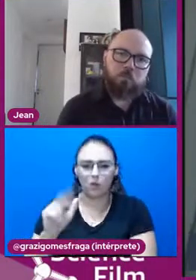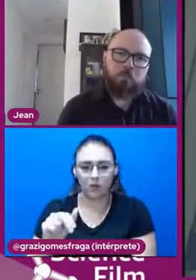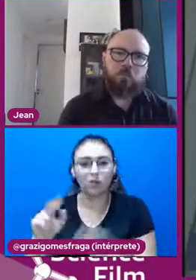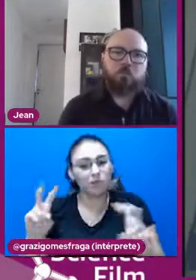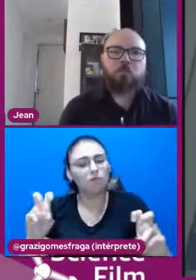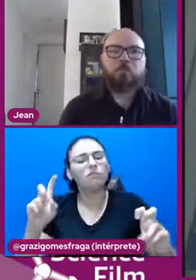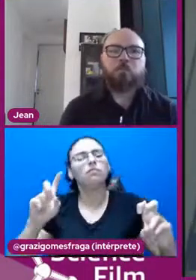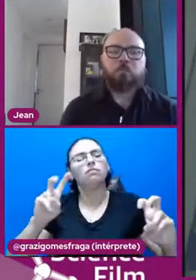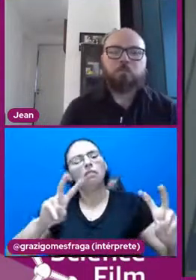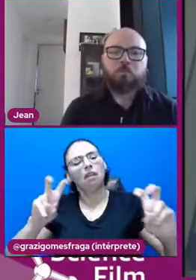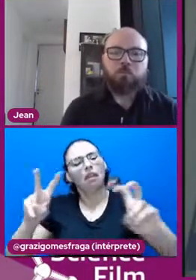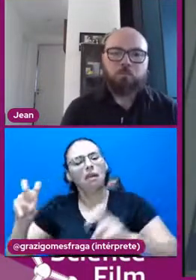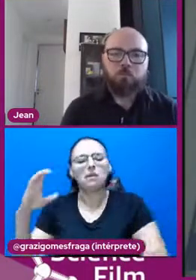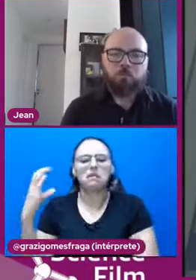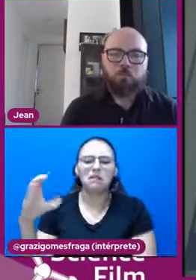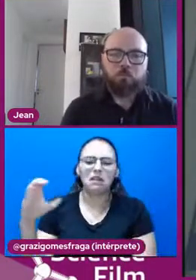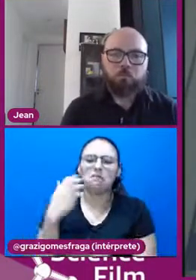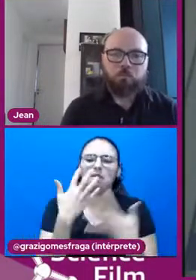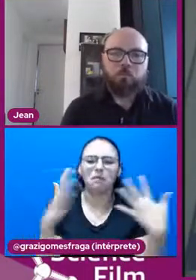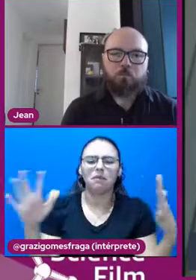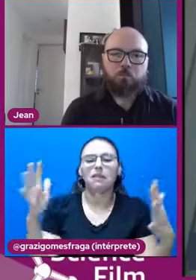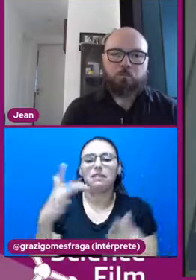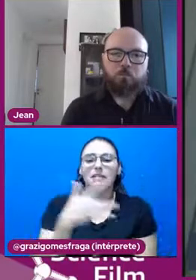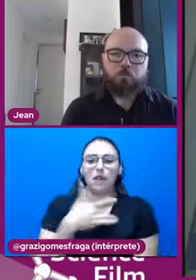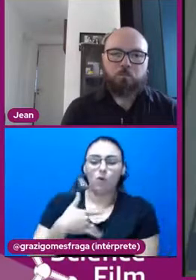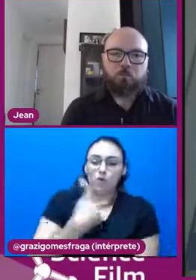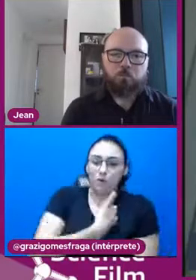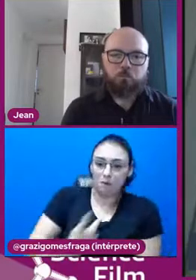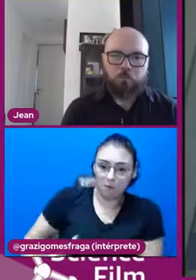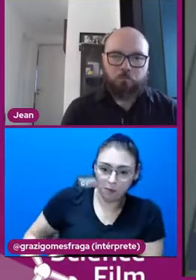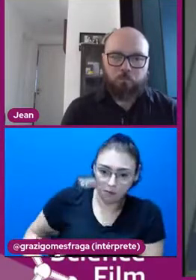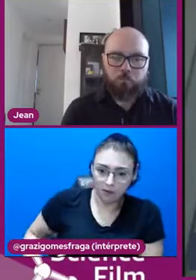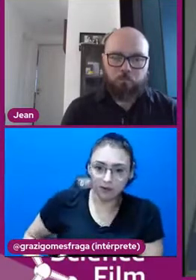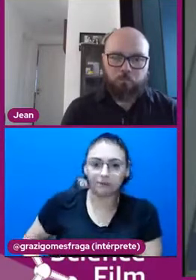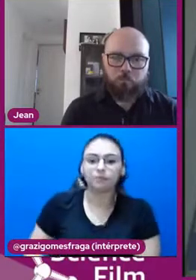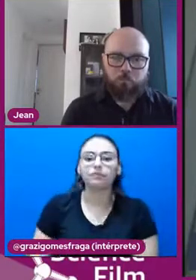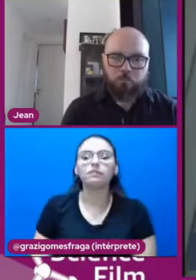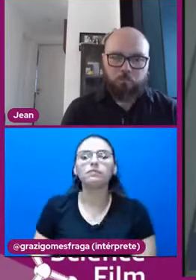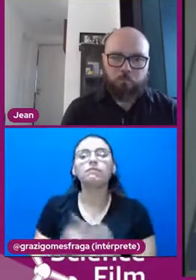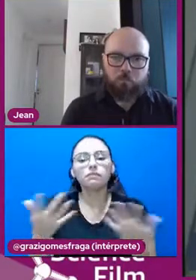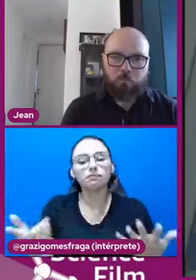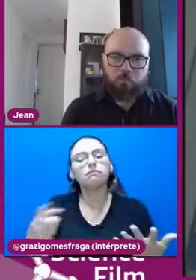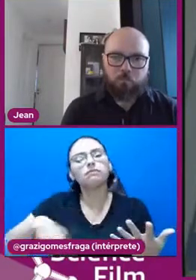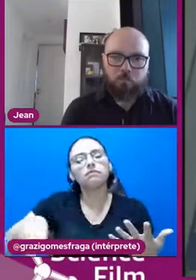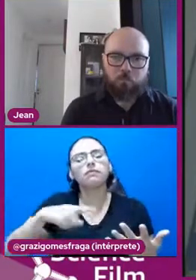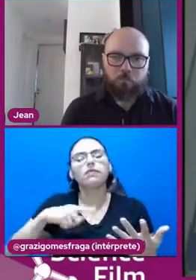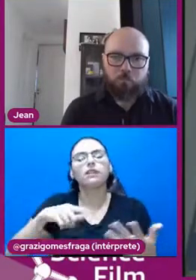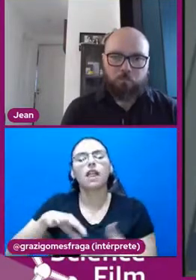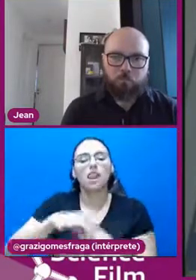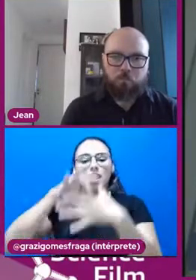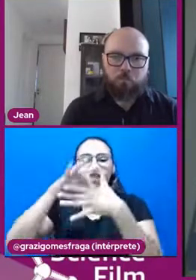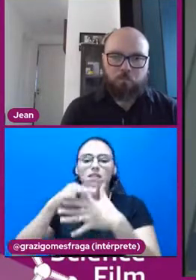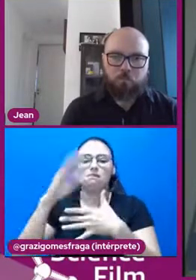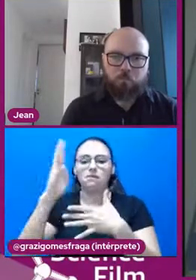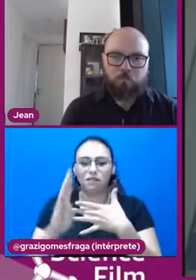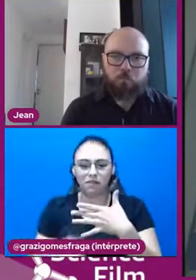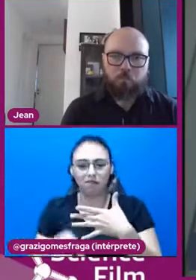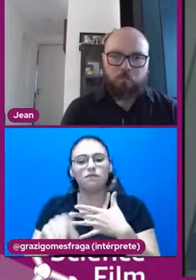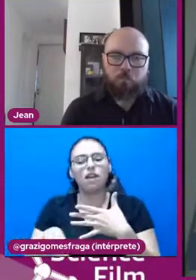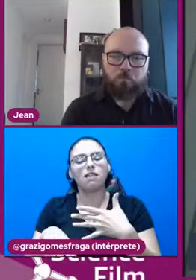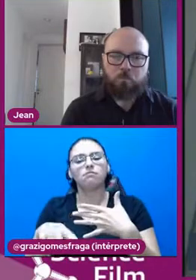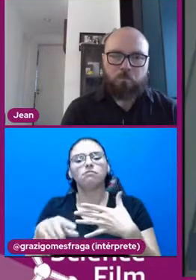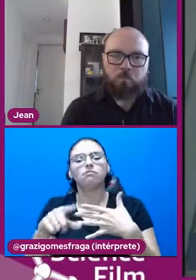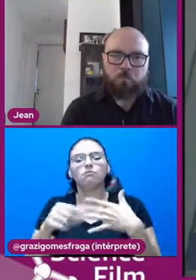ambiental e saúde. Eles são a nova geração de líderes no Brasil e o futuro, e o nosso hope